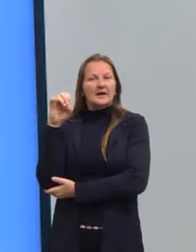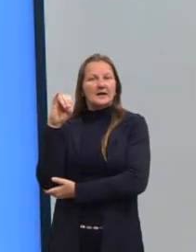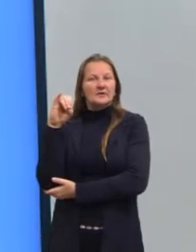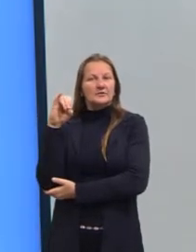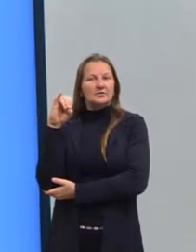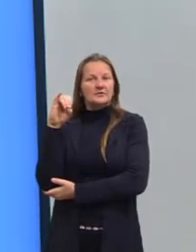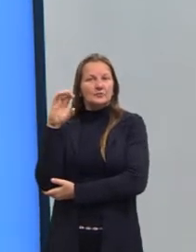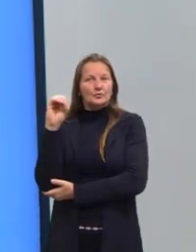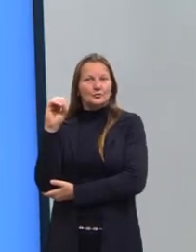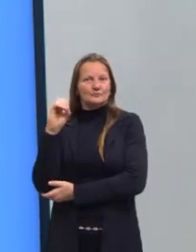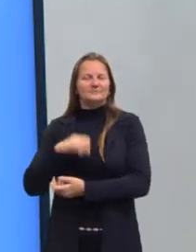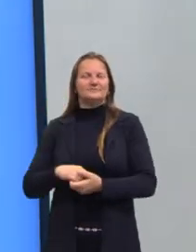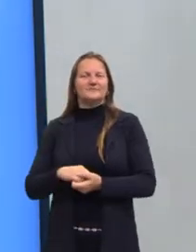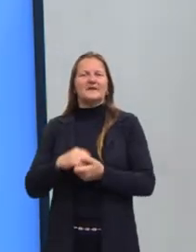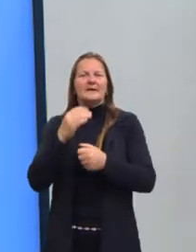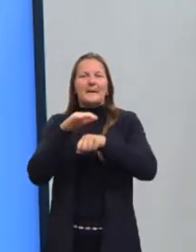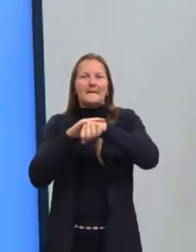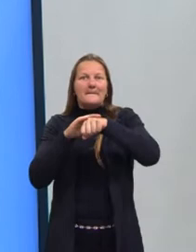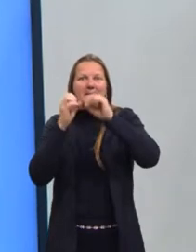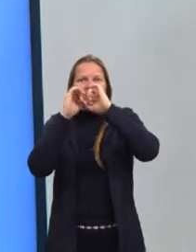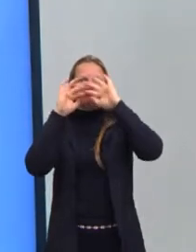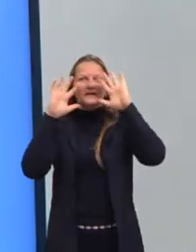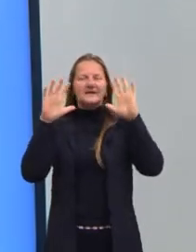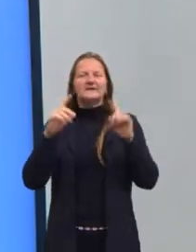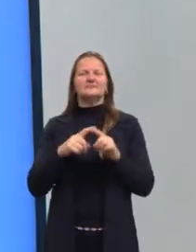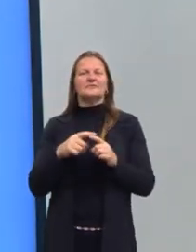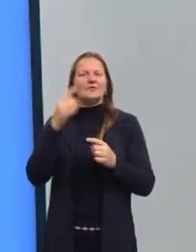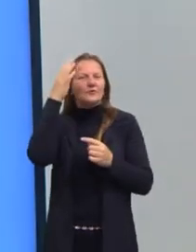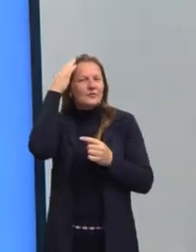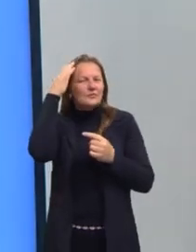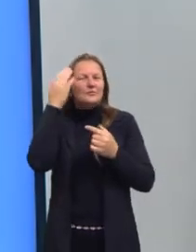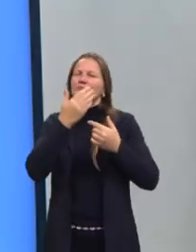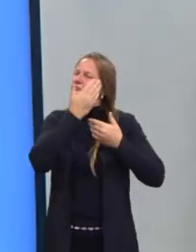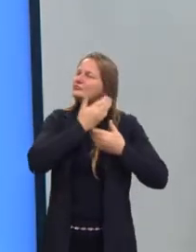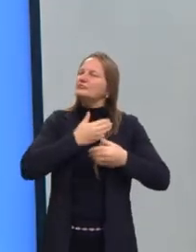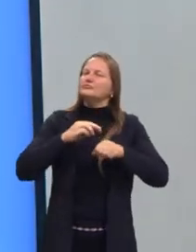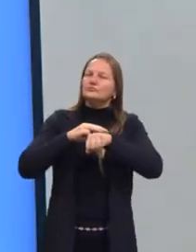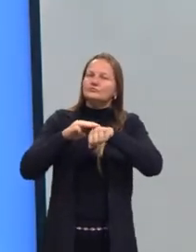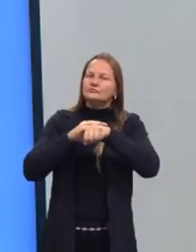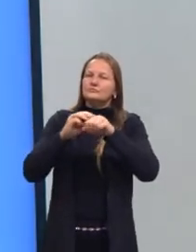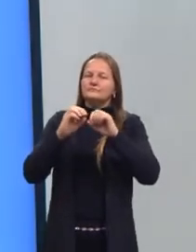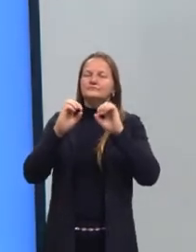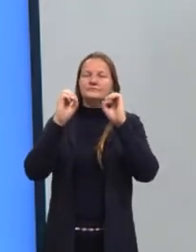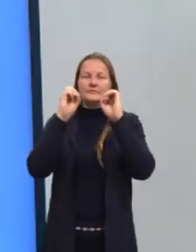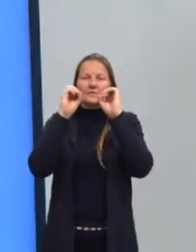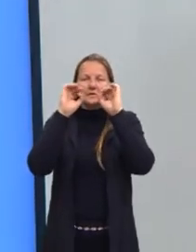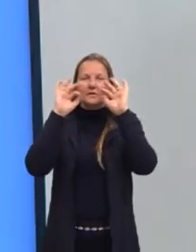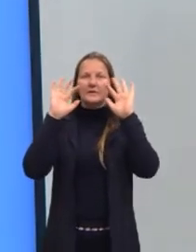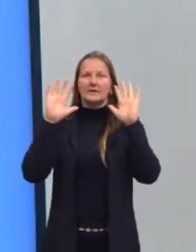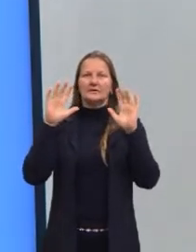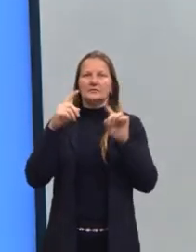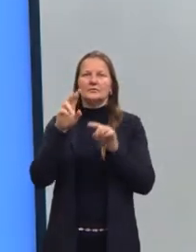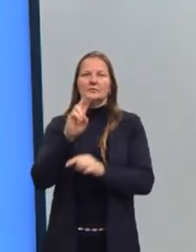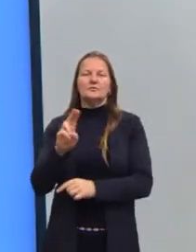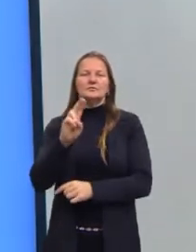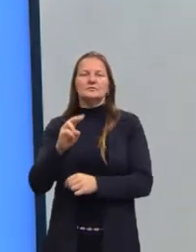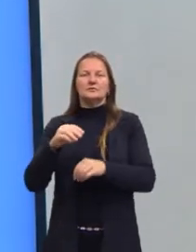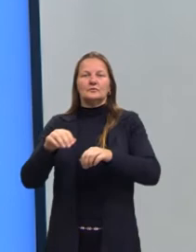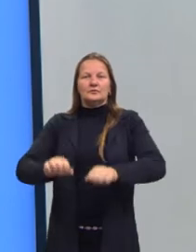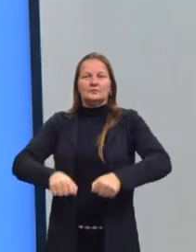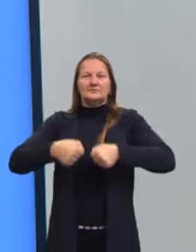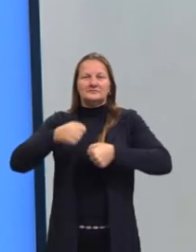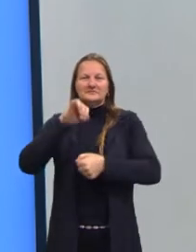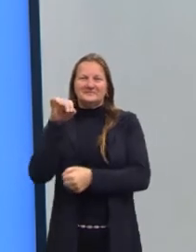de pele clara, olhos e cabelos castanhos, cabelos castanhos claros, estou vestindo uma calça jeans,